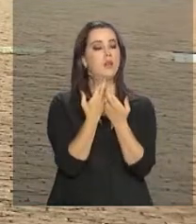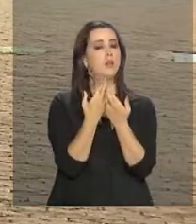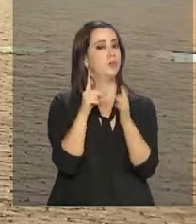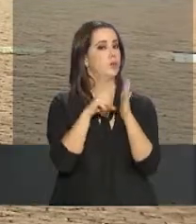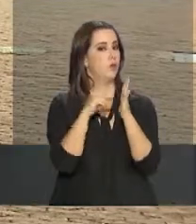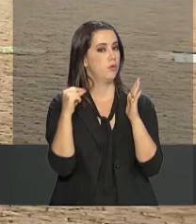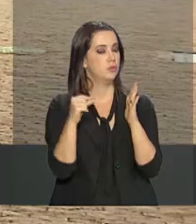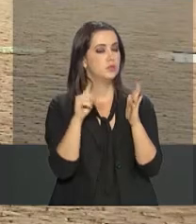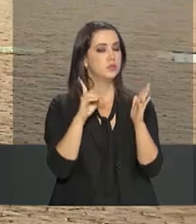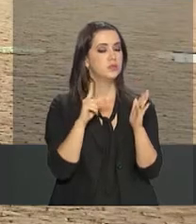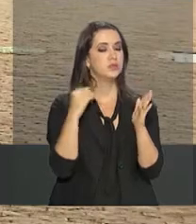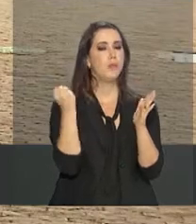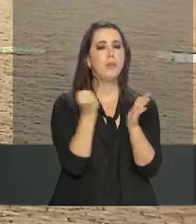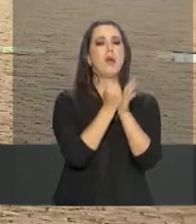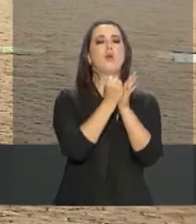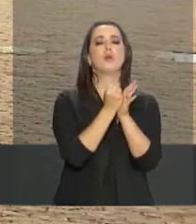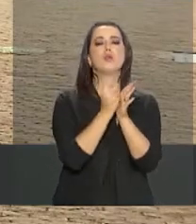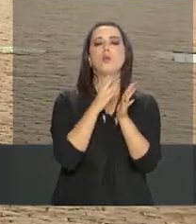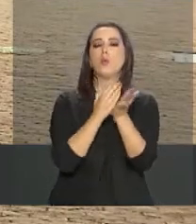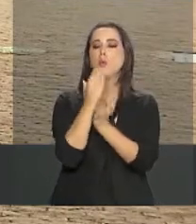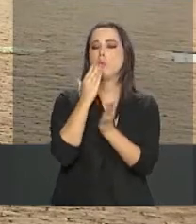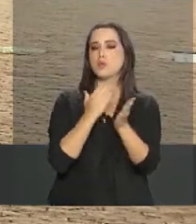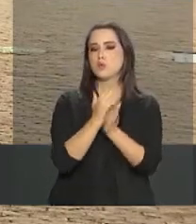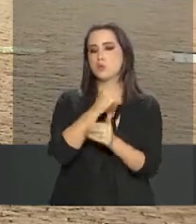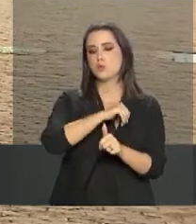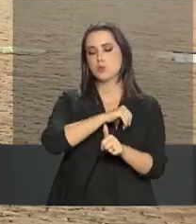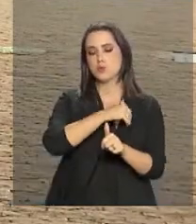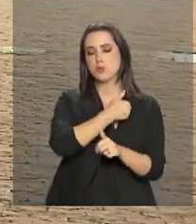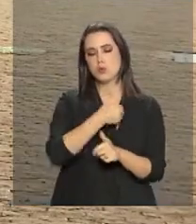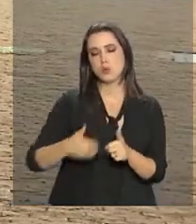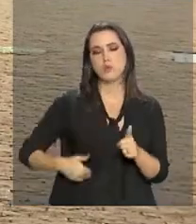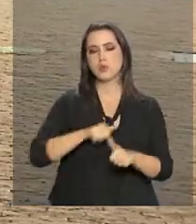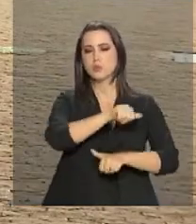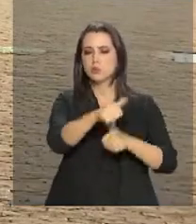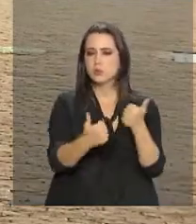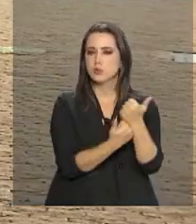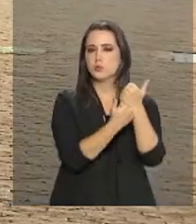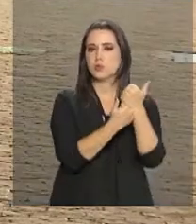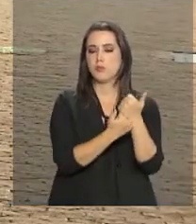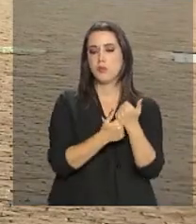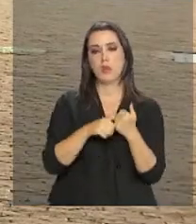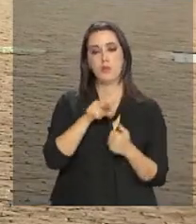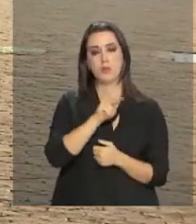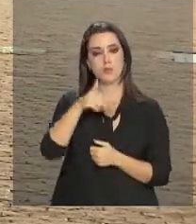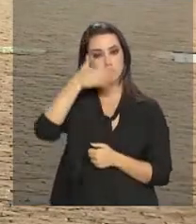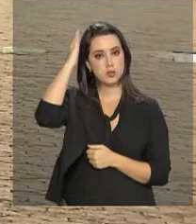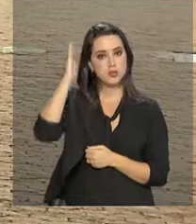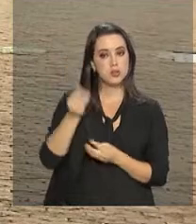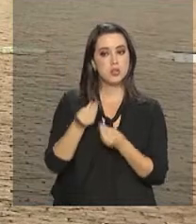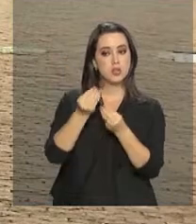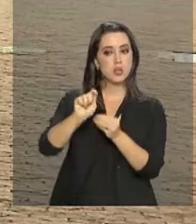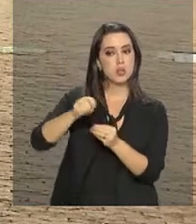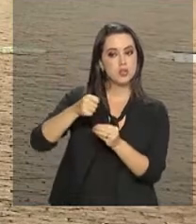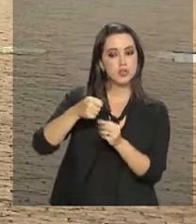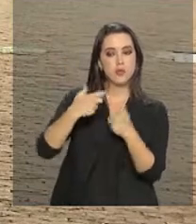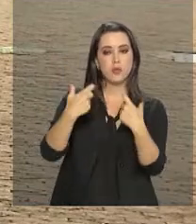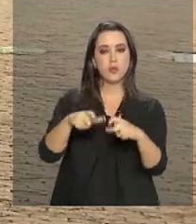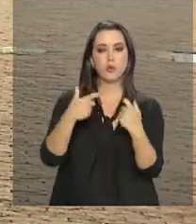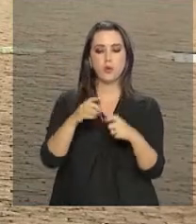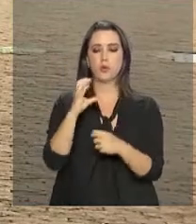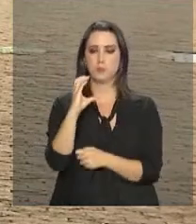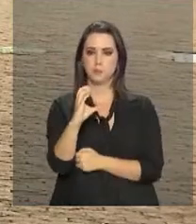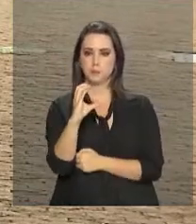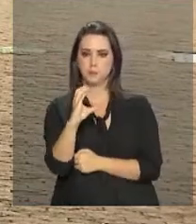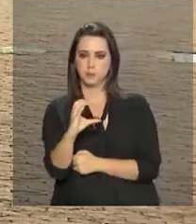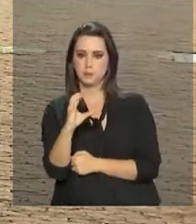marcou o início do governo de transição. Temer entregou a Bolsonaro as chaves do escritório do Centro Cultural Banco do Brasil,